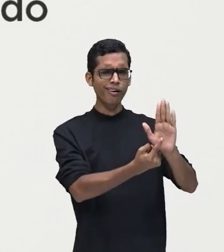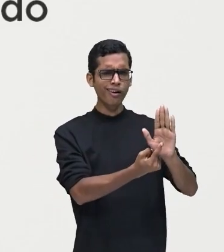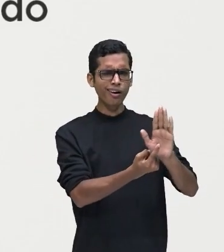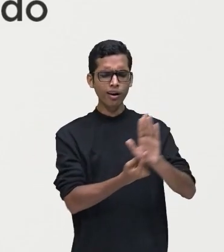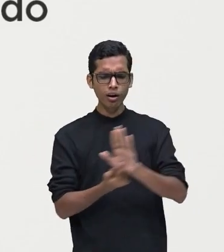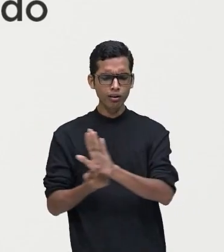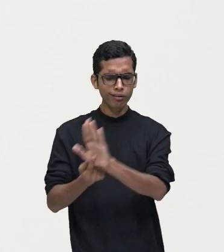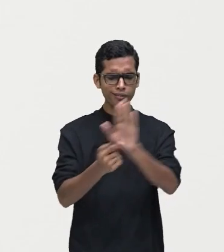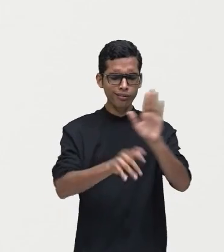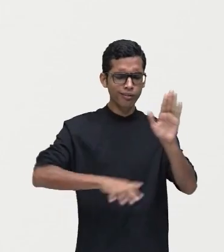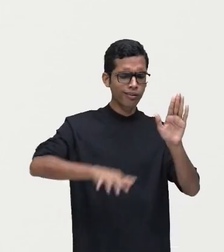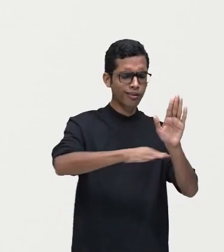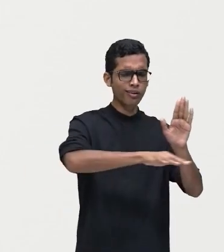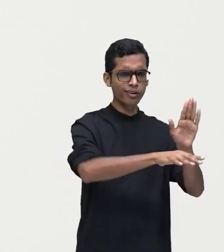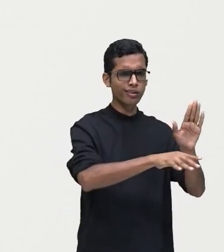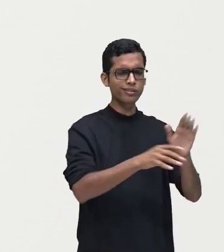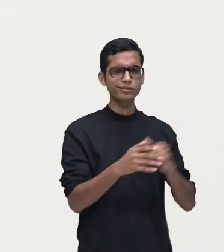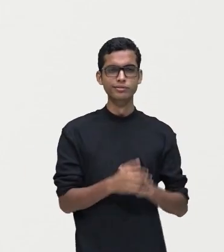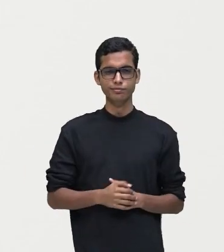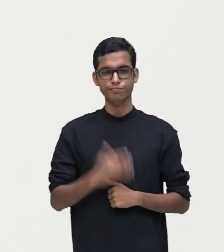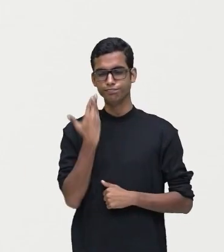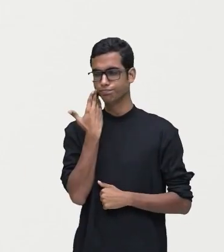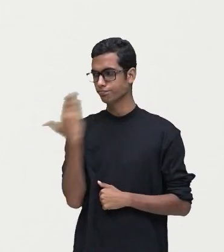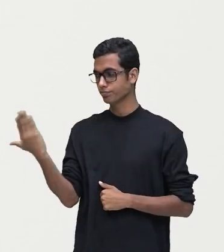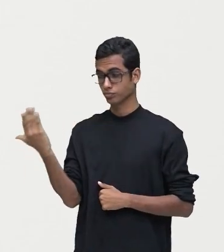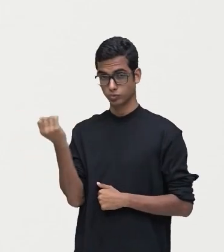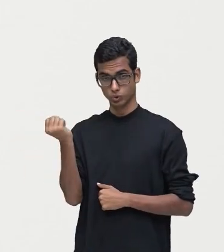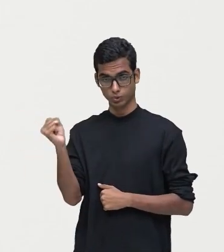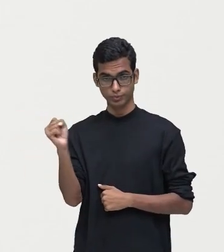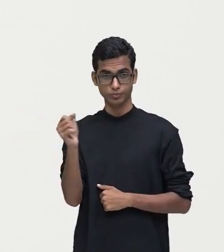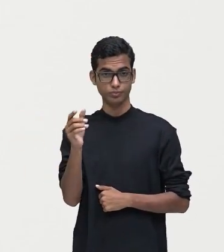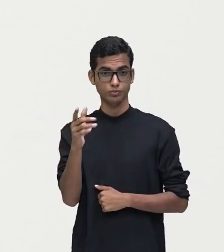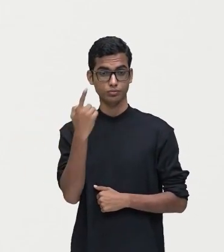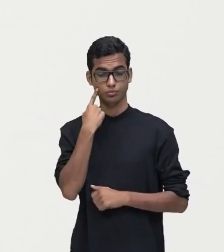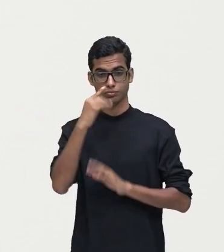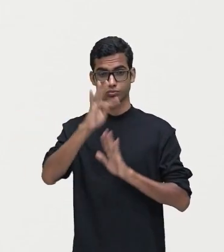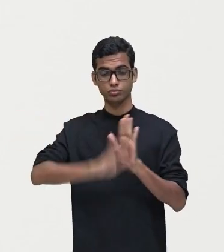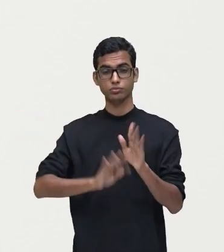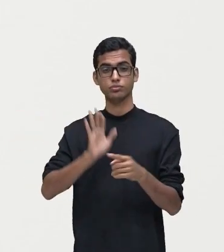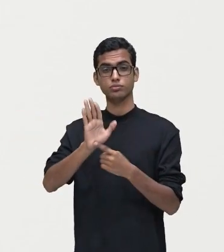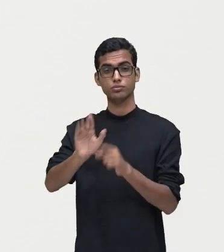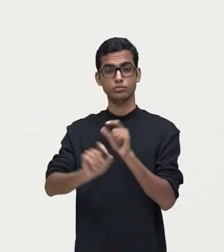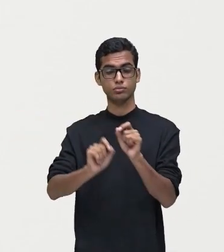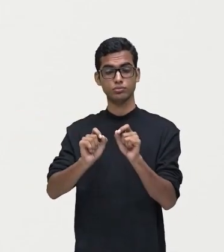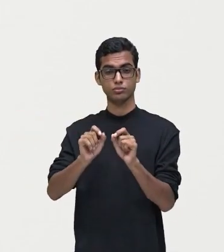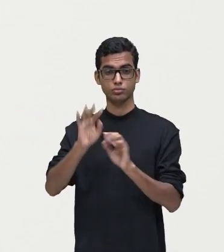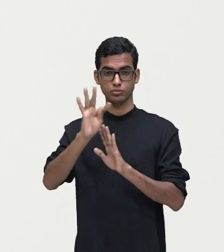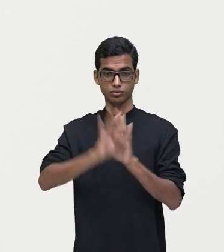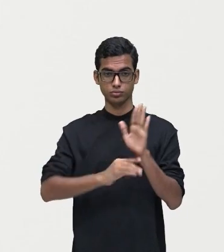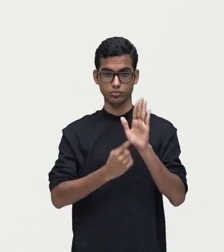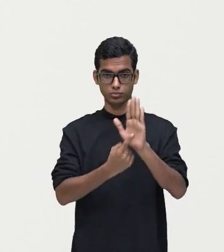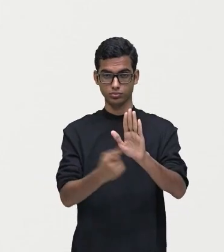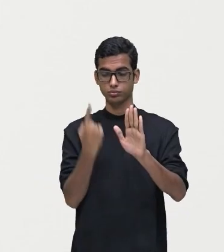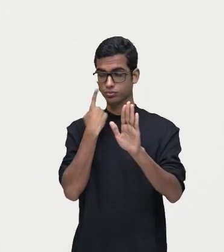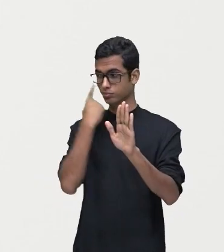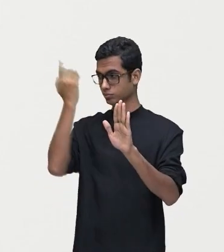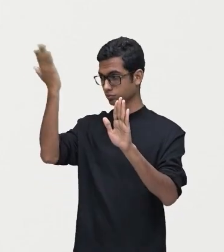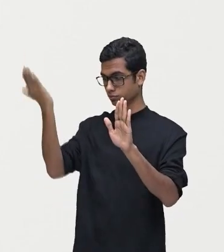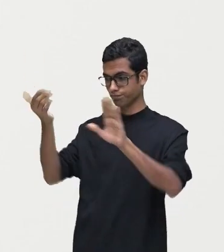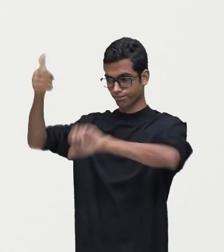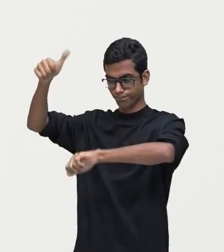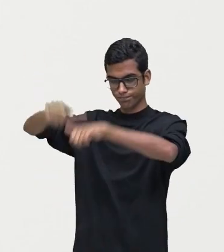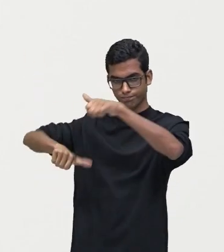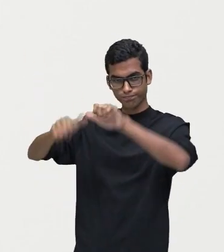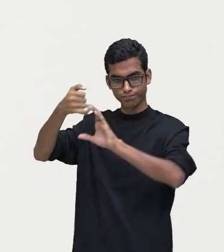ambientes. E aí, eu apresento para vocês um texto expositivo. A gente vai ler e analisar as